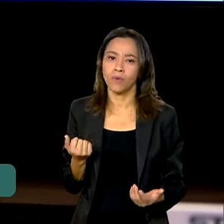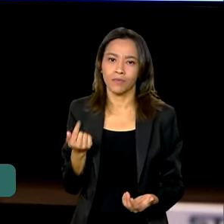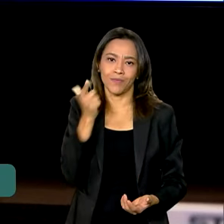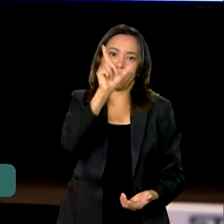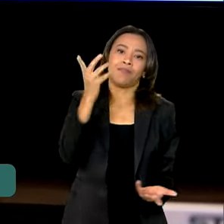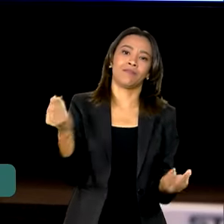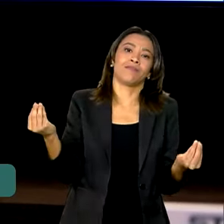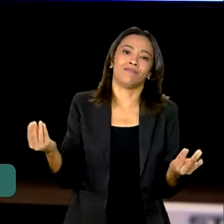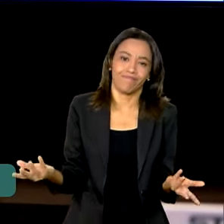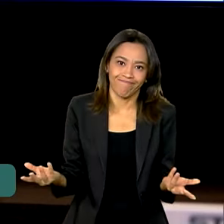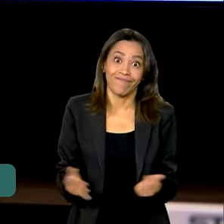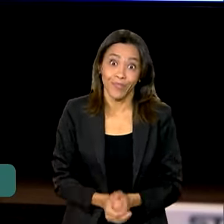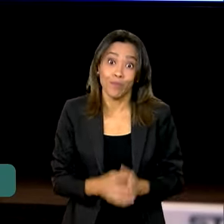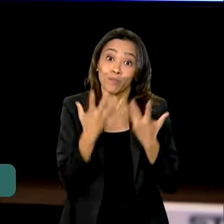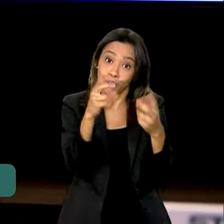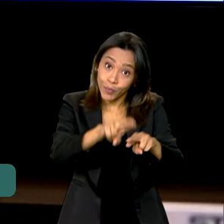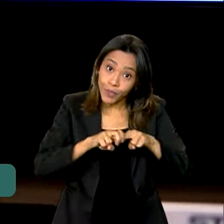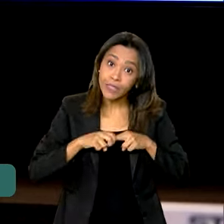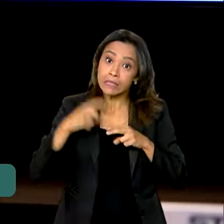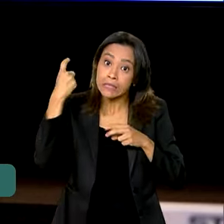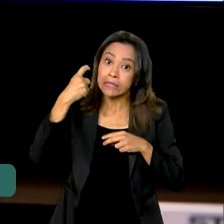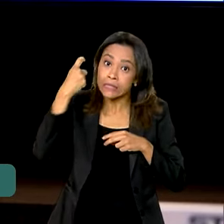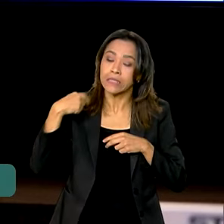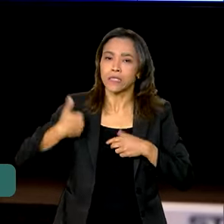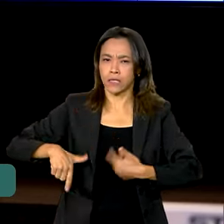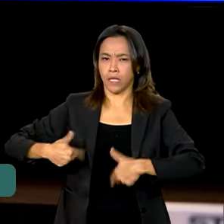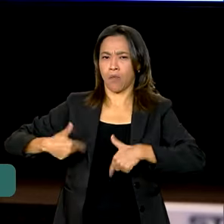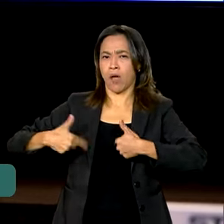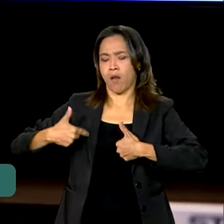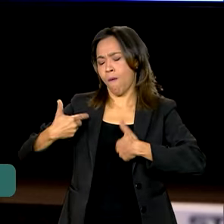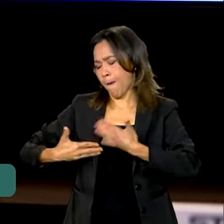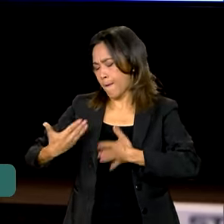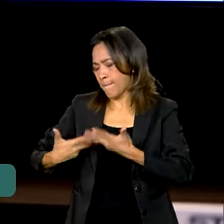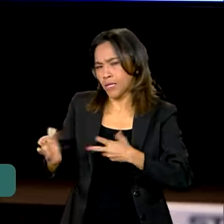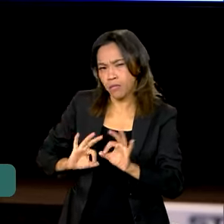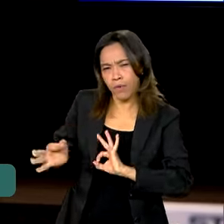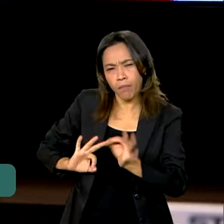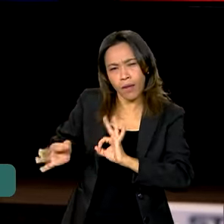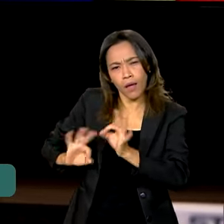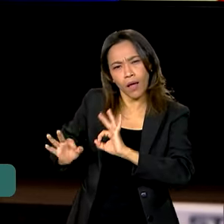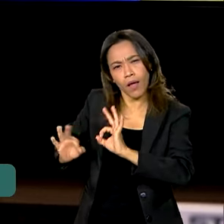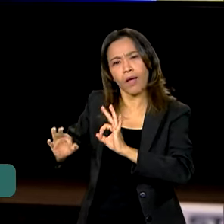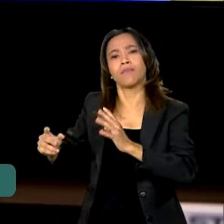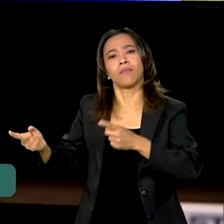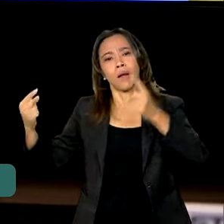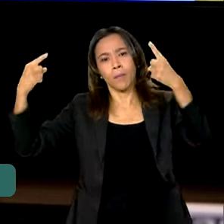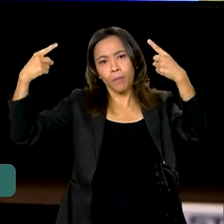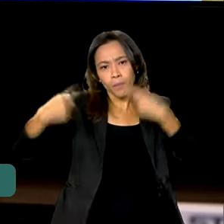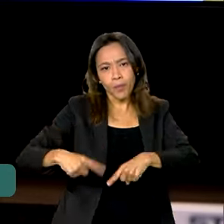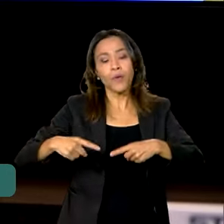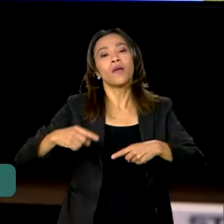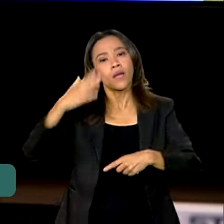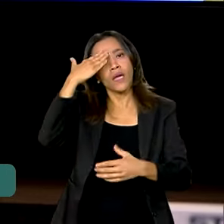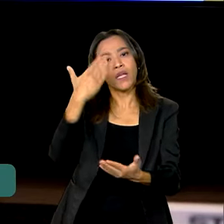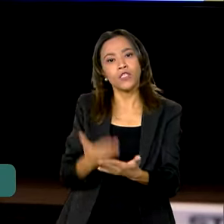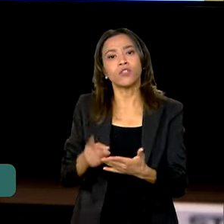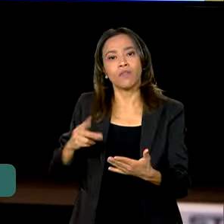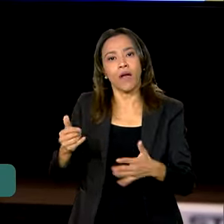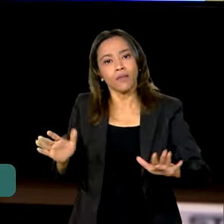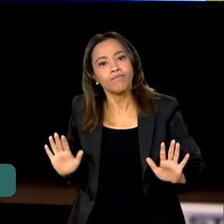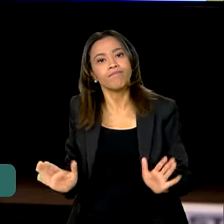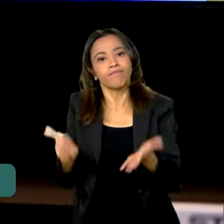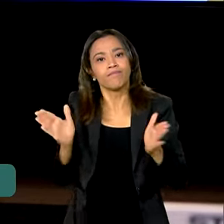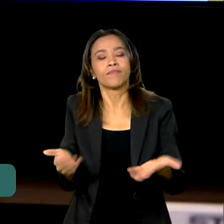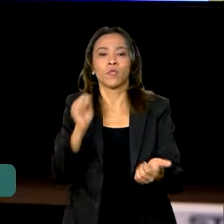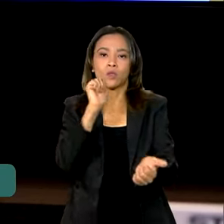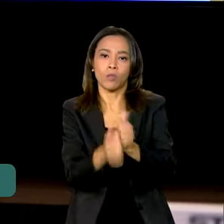nisso que a gente trabalhou muito para que essa Copa do Mundo viesse e a gente acredita que ela vai ajudar a fomentar o futebol feminino no